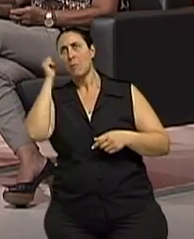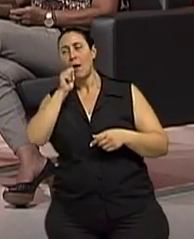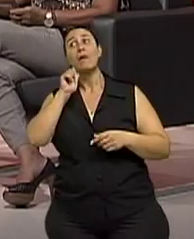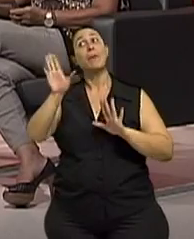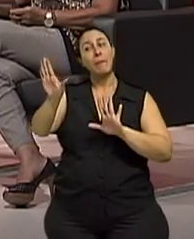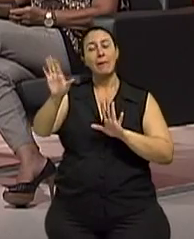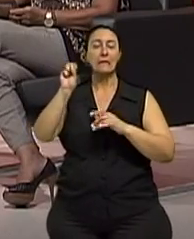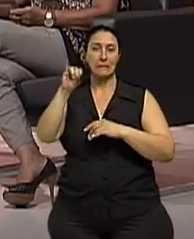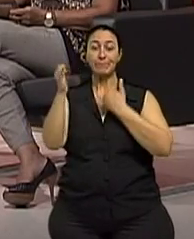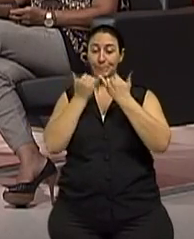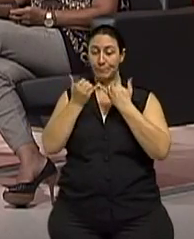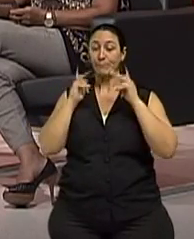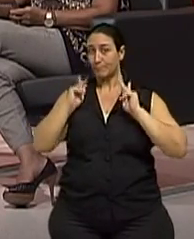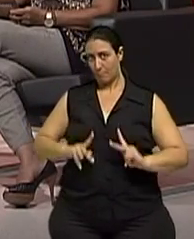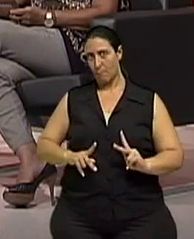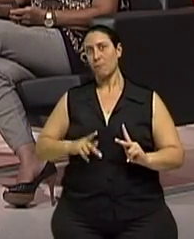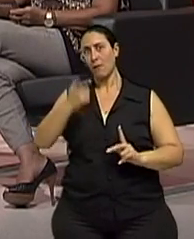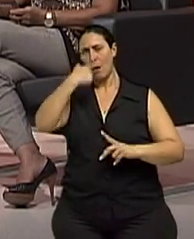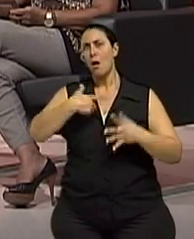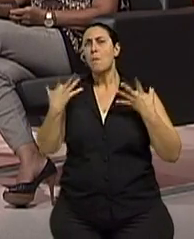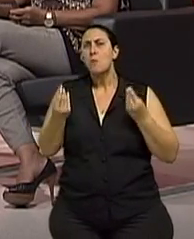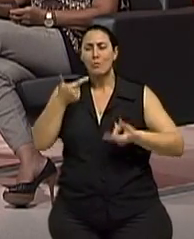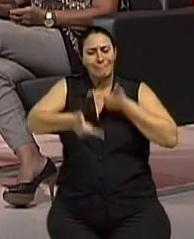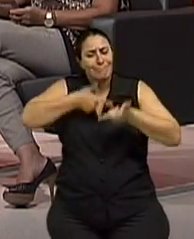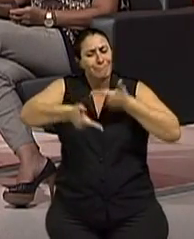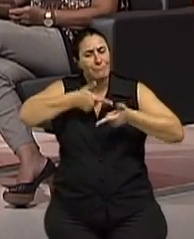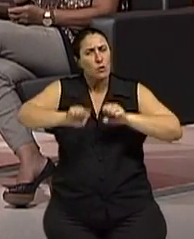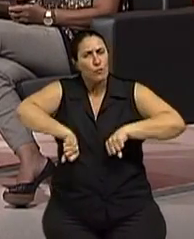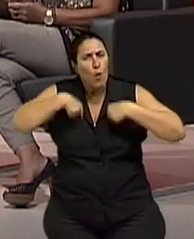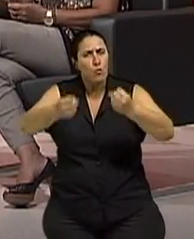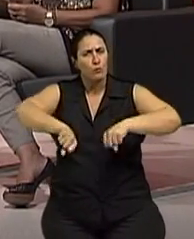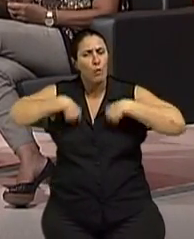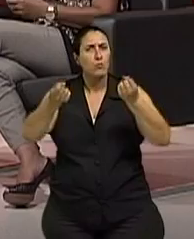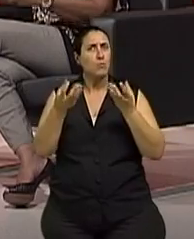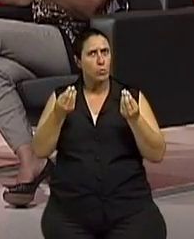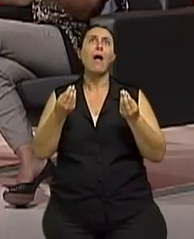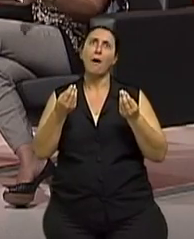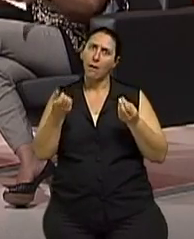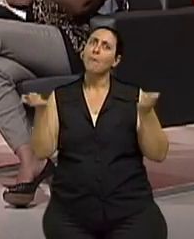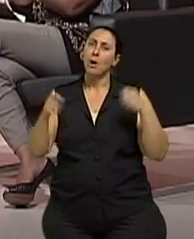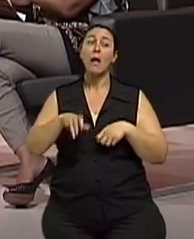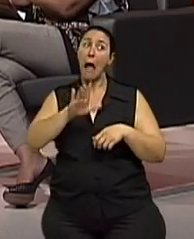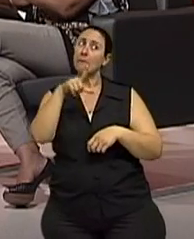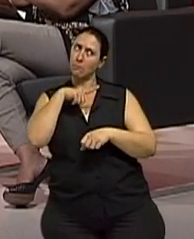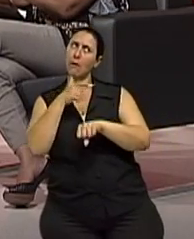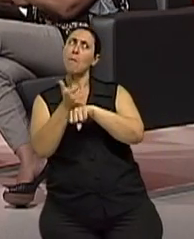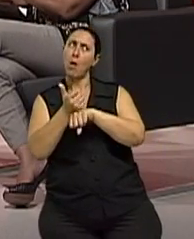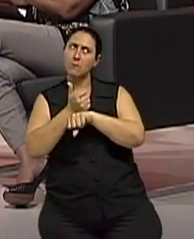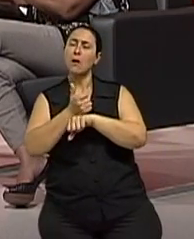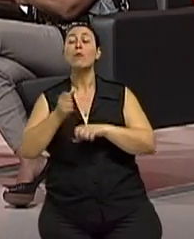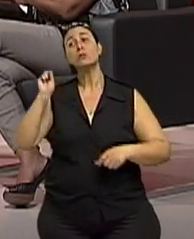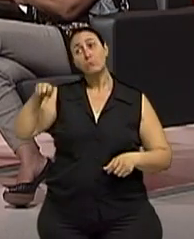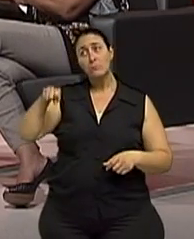Tem a ver. Se ela fez uma atividade física muito intensa ao longo da vida, ela vai ter uma tendência maior. Ah, então tem profissões que teriam uma tendência maior.